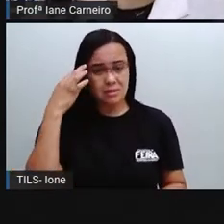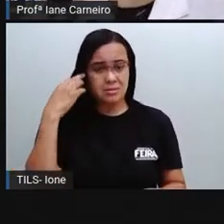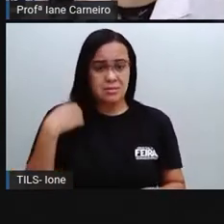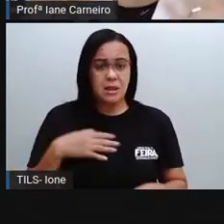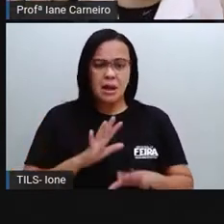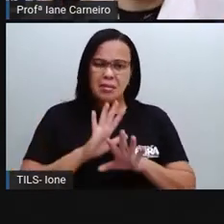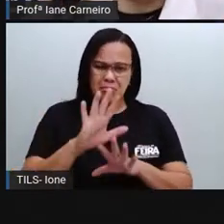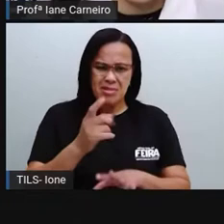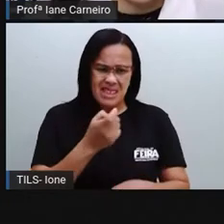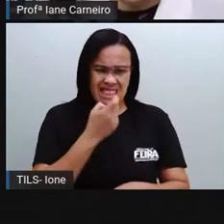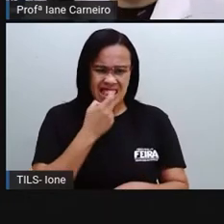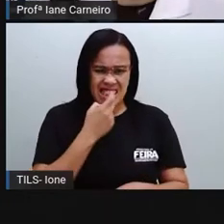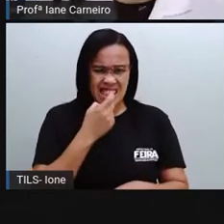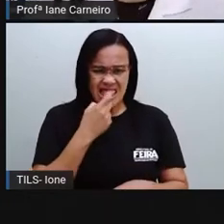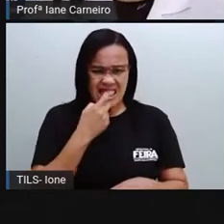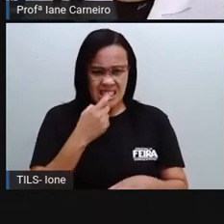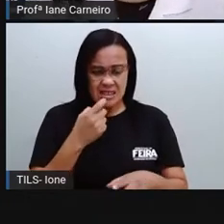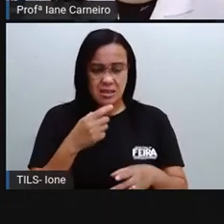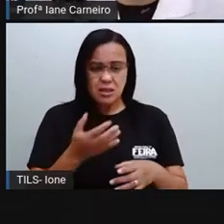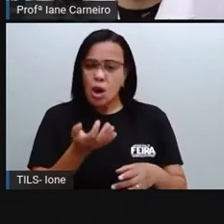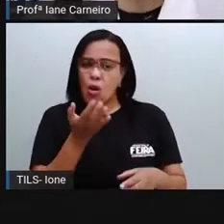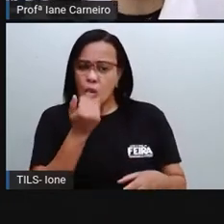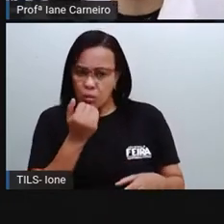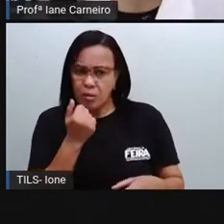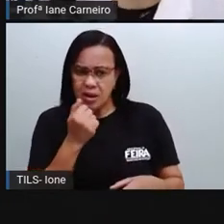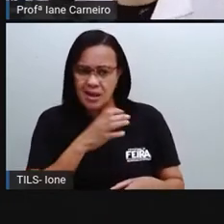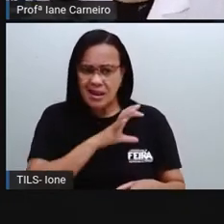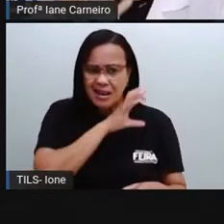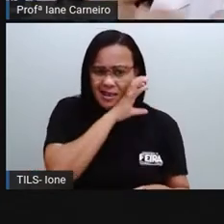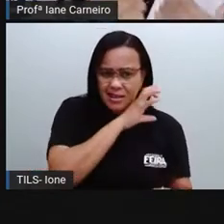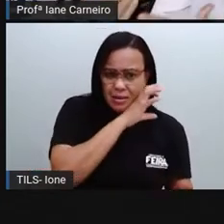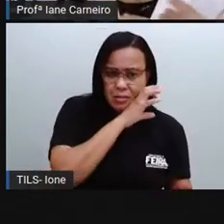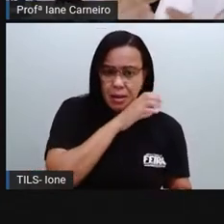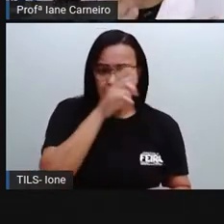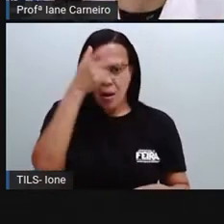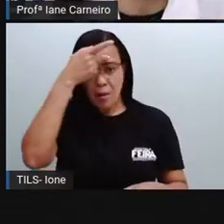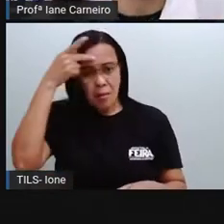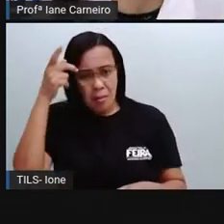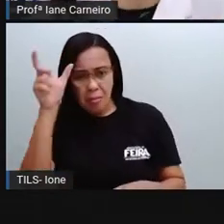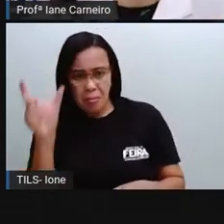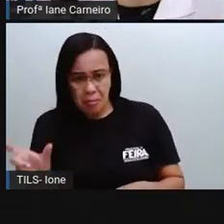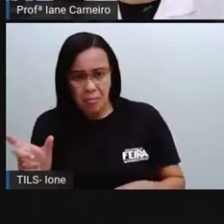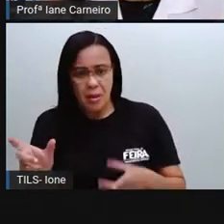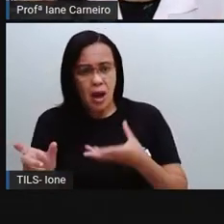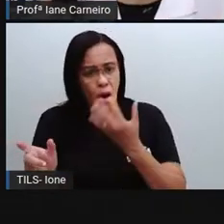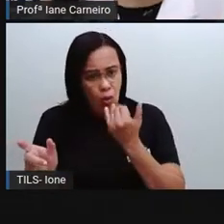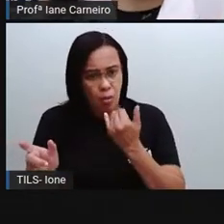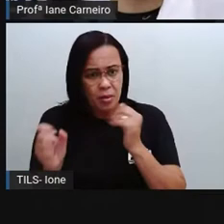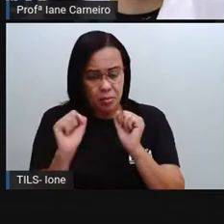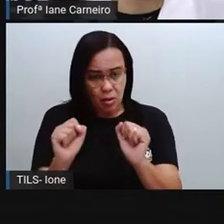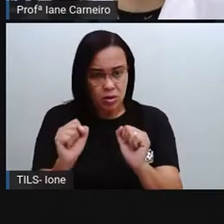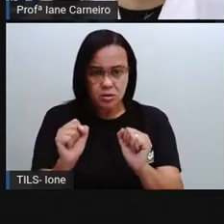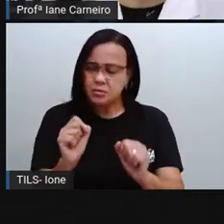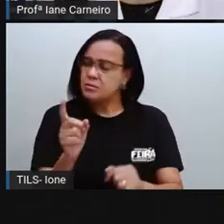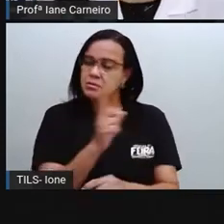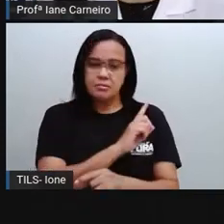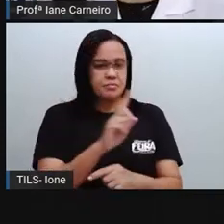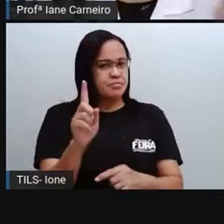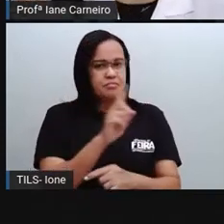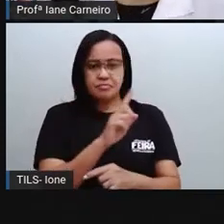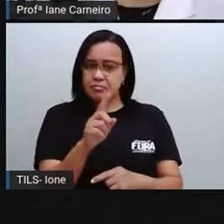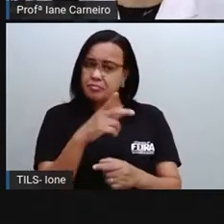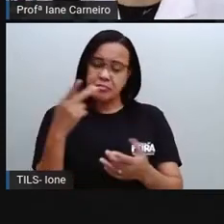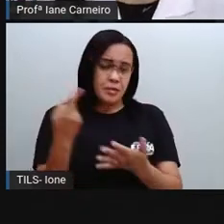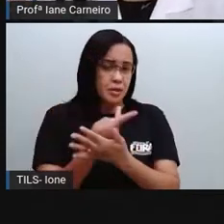seres humanos e animais comerem, ingerirem? Não, o plástico não foi feito para a gente comer e se alimentar, muito menos os animais, os